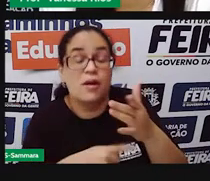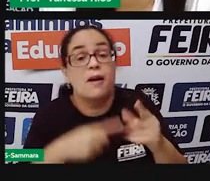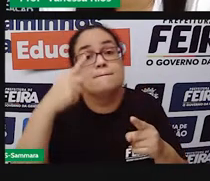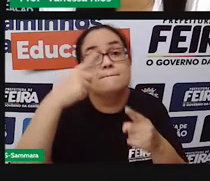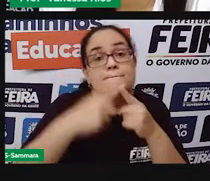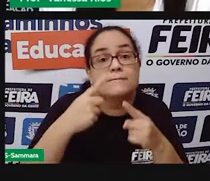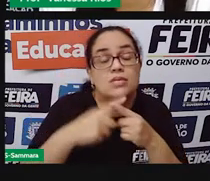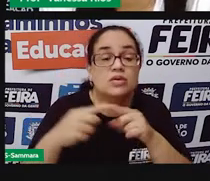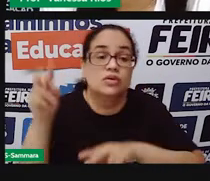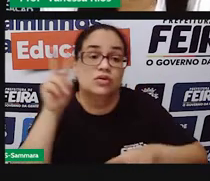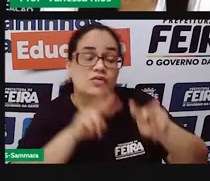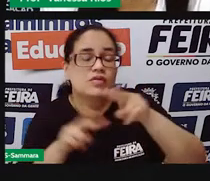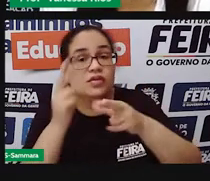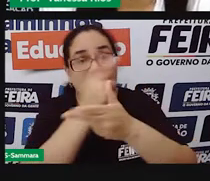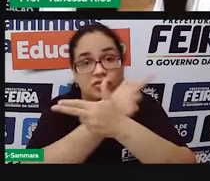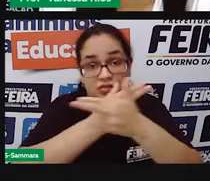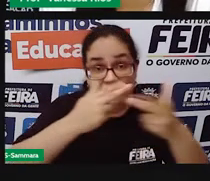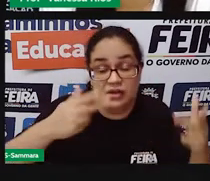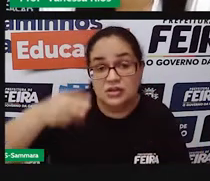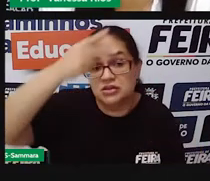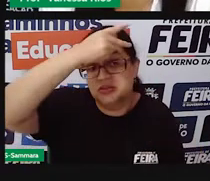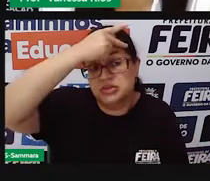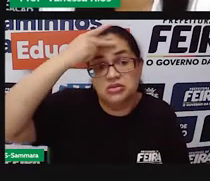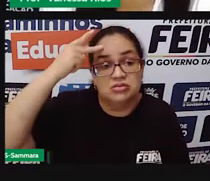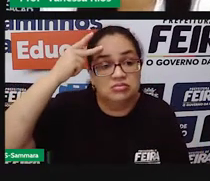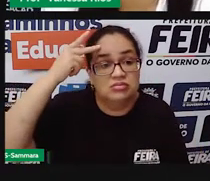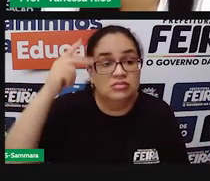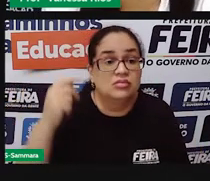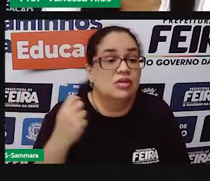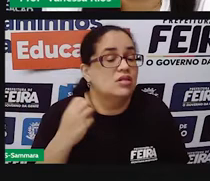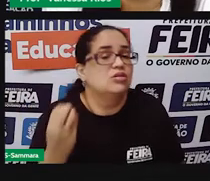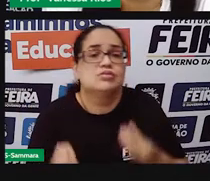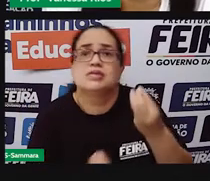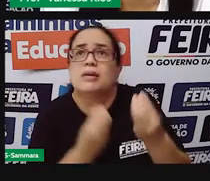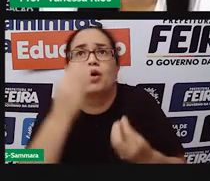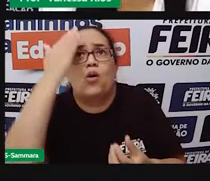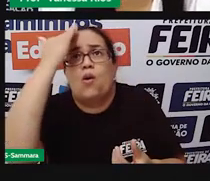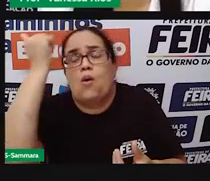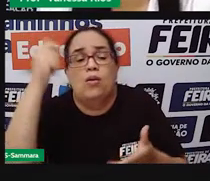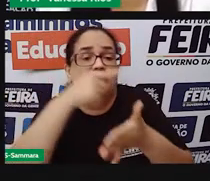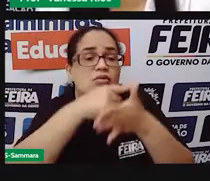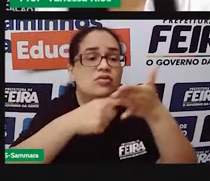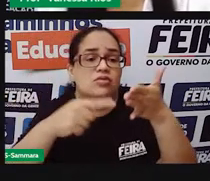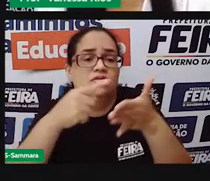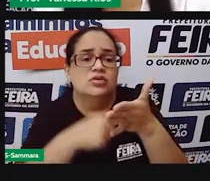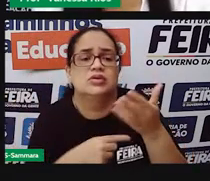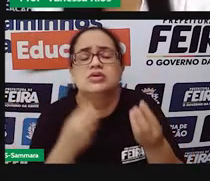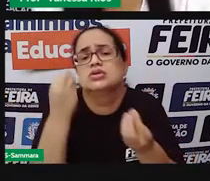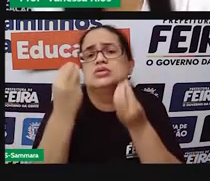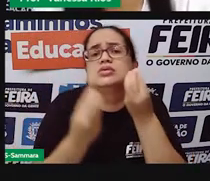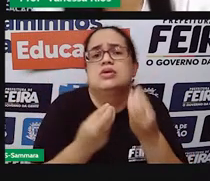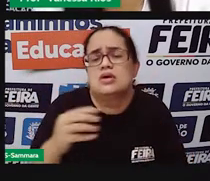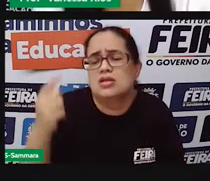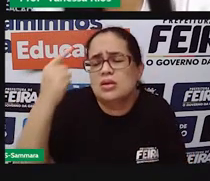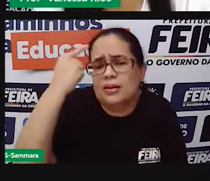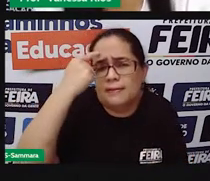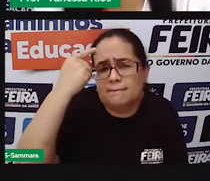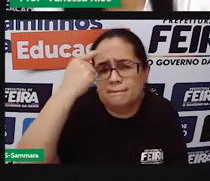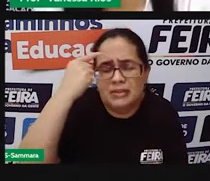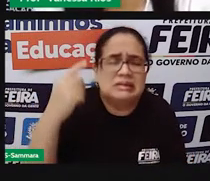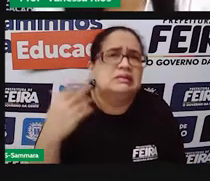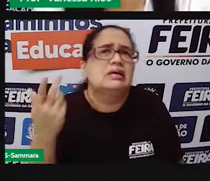observa que muitas pessoas não utilizam bem esse poder. Ou porque não pensam direito em quem vai